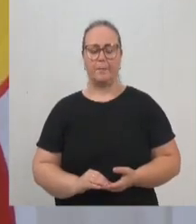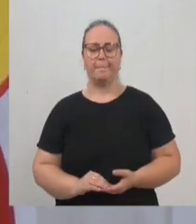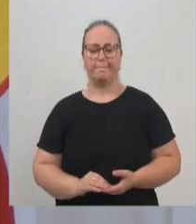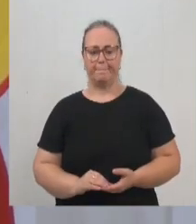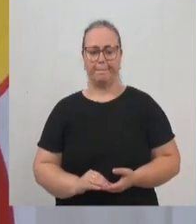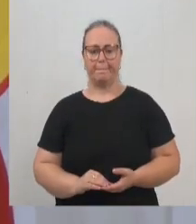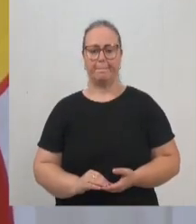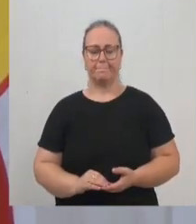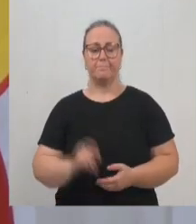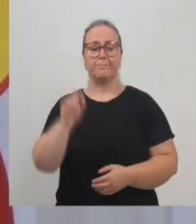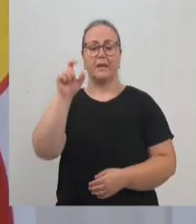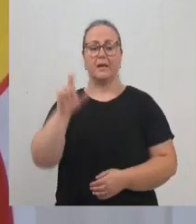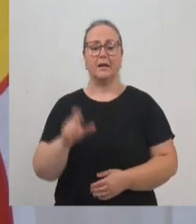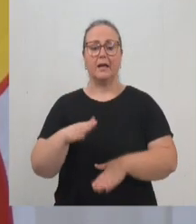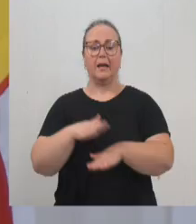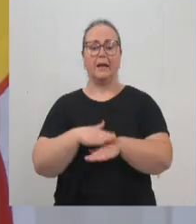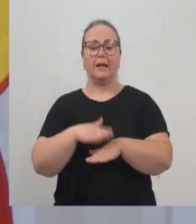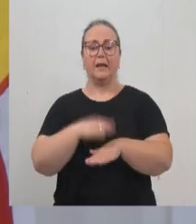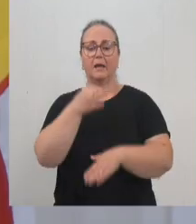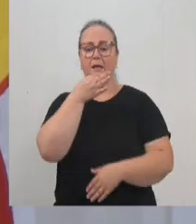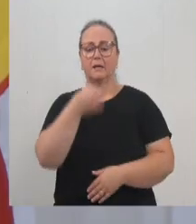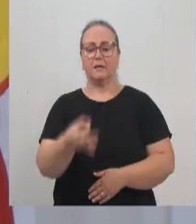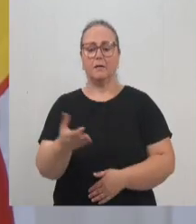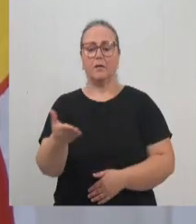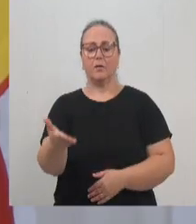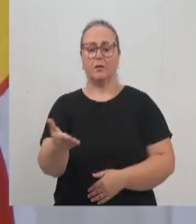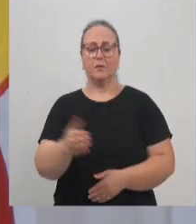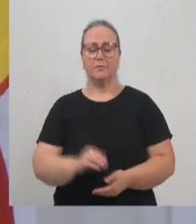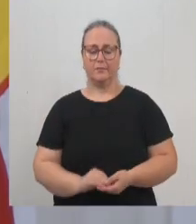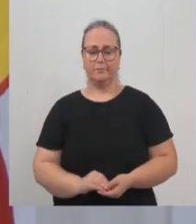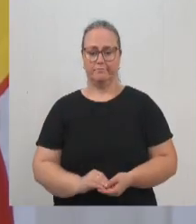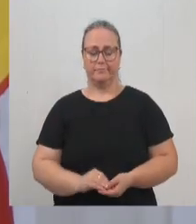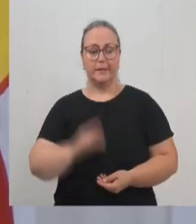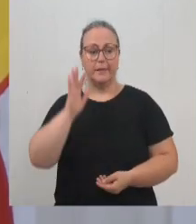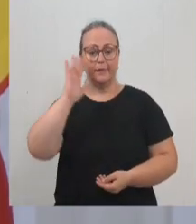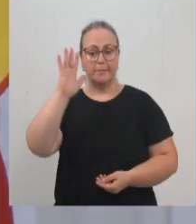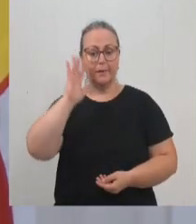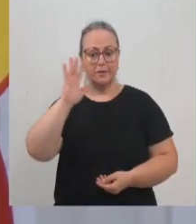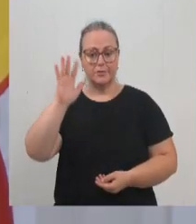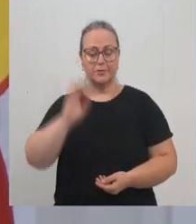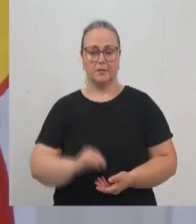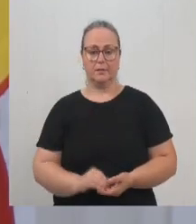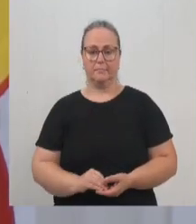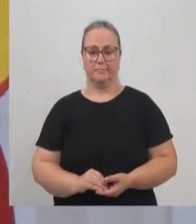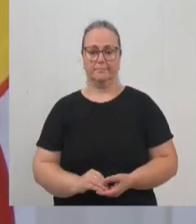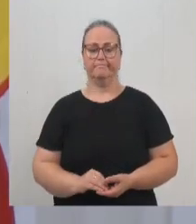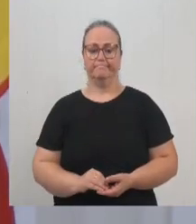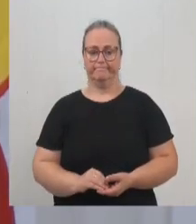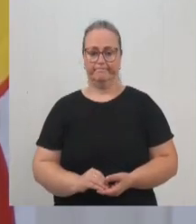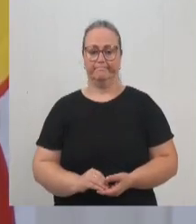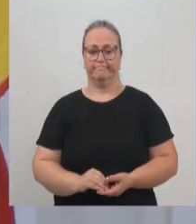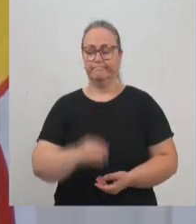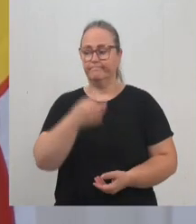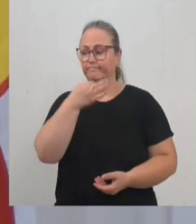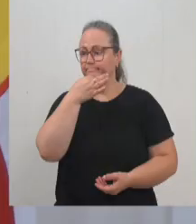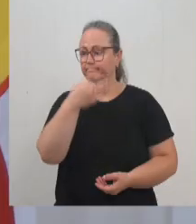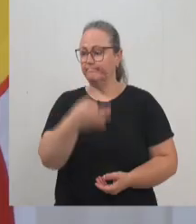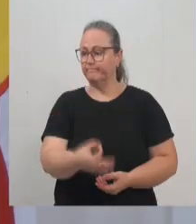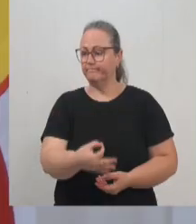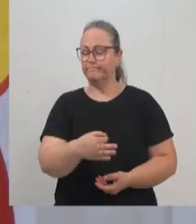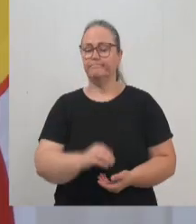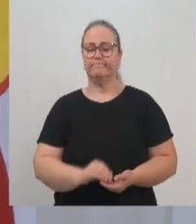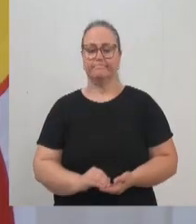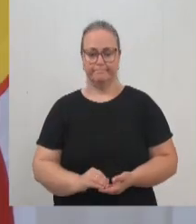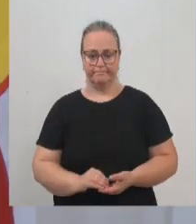cometeu essa atrocidade. Imagina se isso vira moda. Cada um fala o que quer. Então, assim, o vereador Gilson, que é